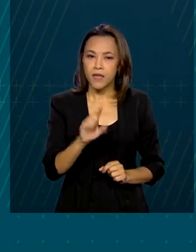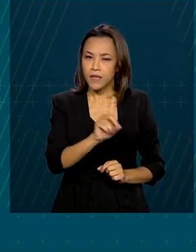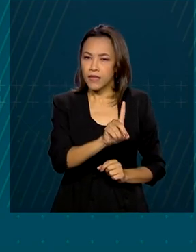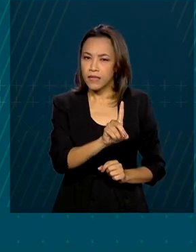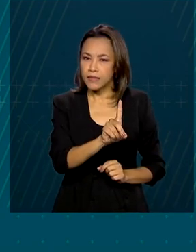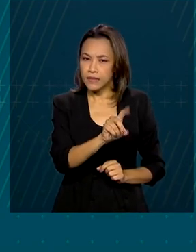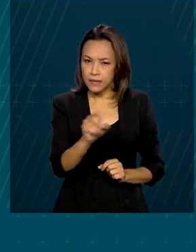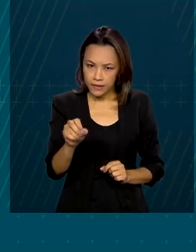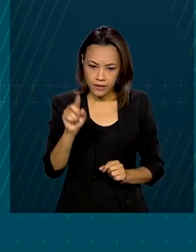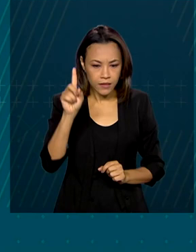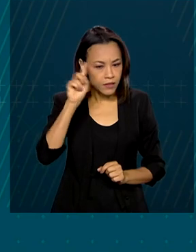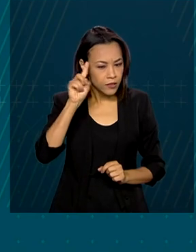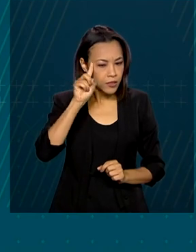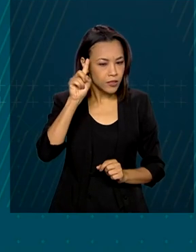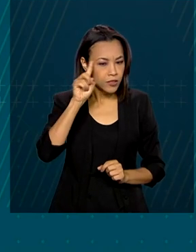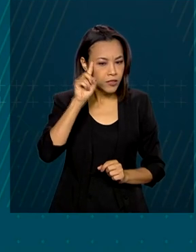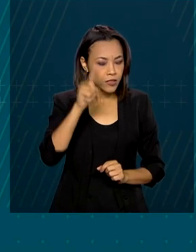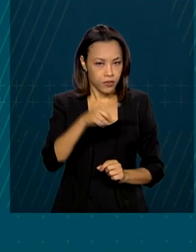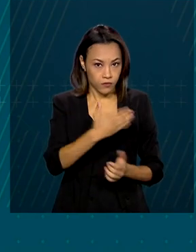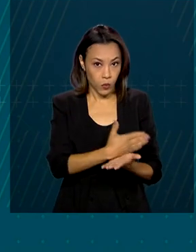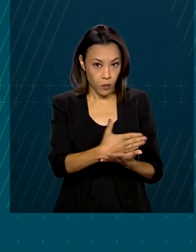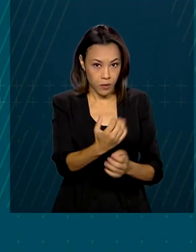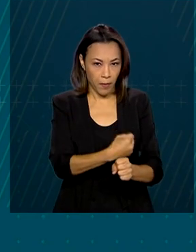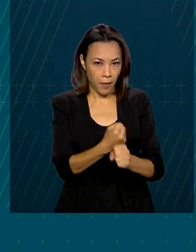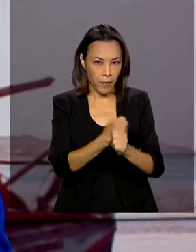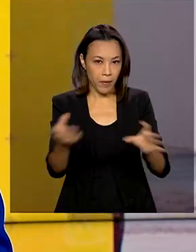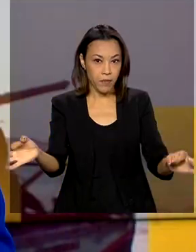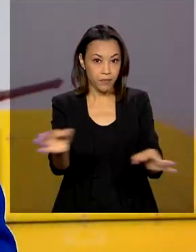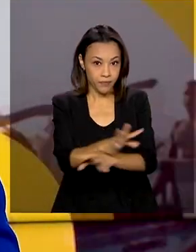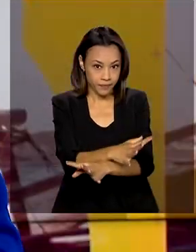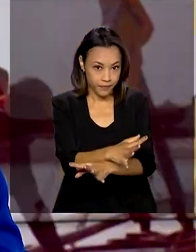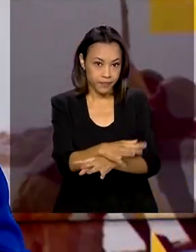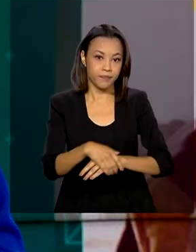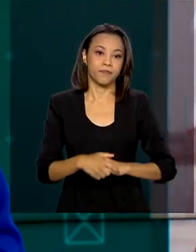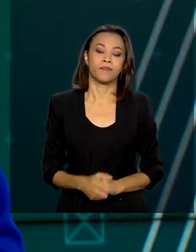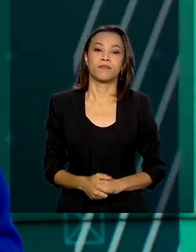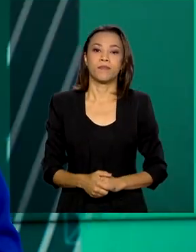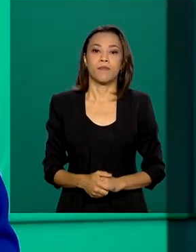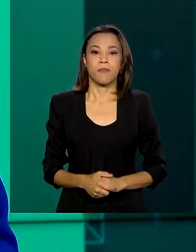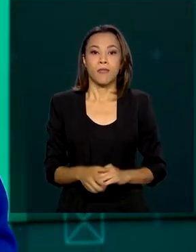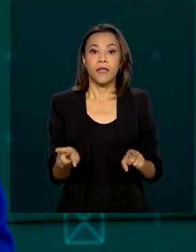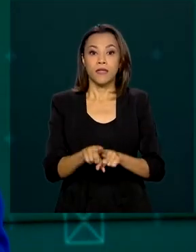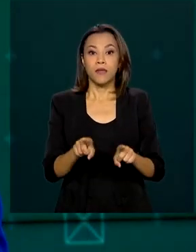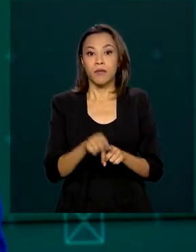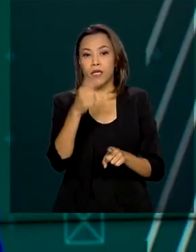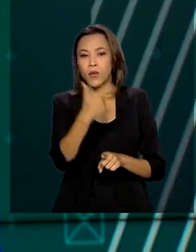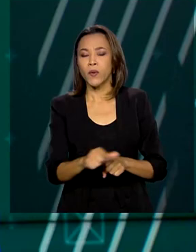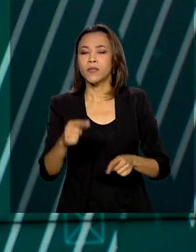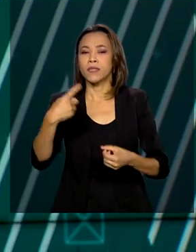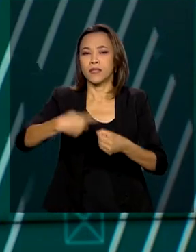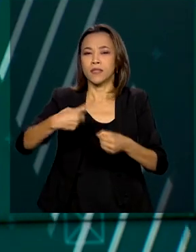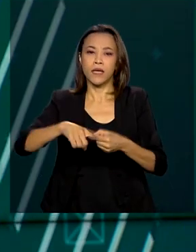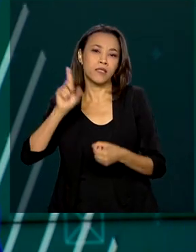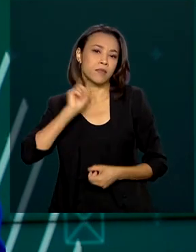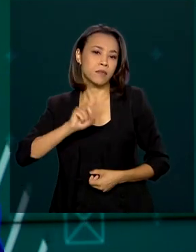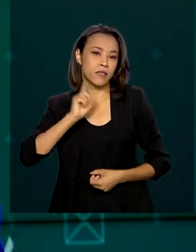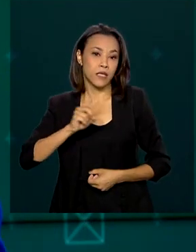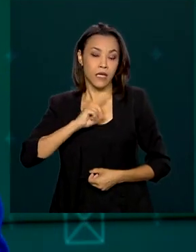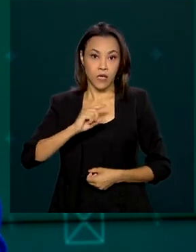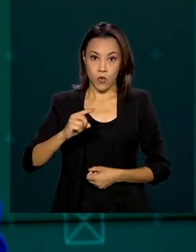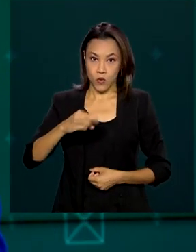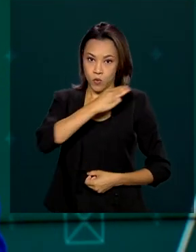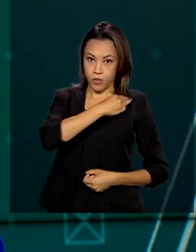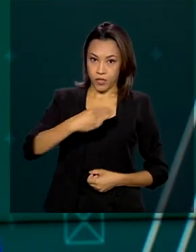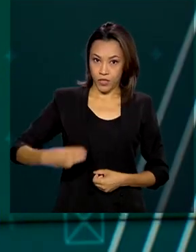dias da obra iniciada, estará concluído. E em Diamantina, Minas Gerais, o ministro do Meio Ambiente